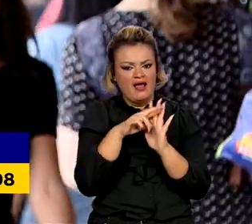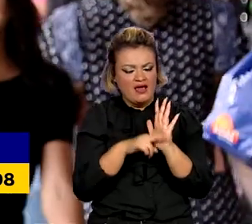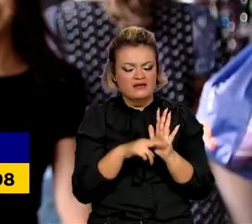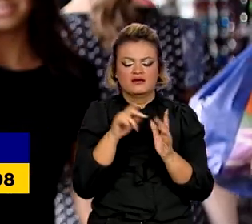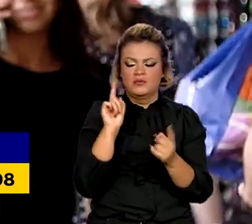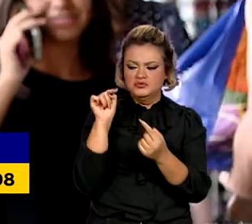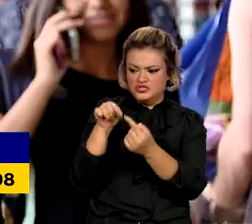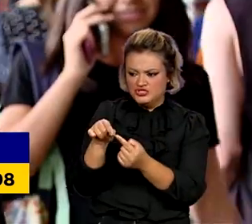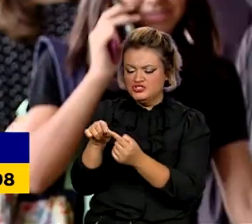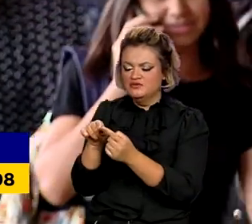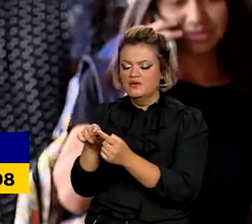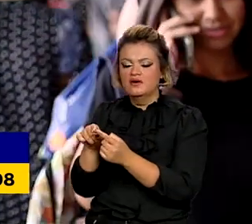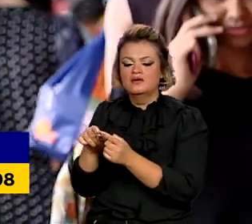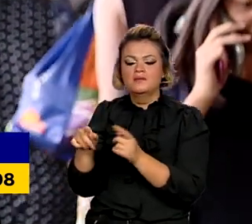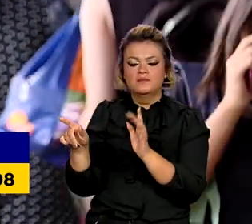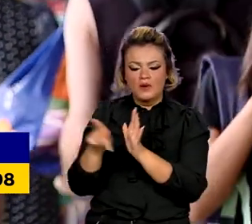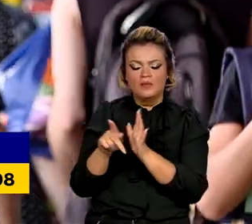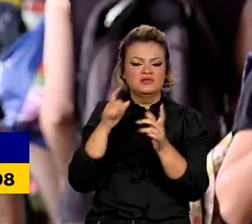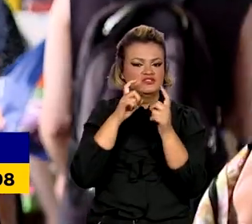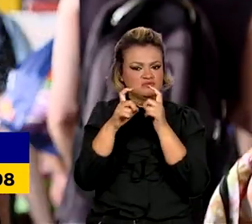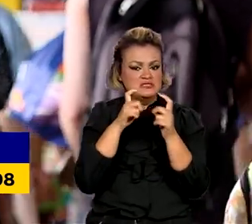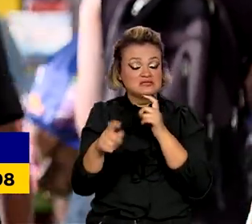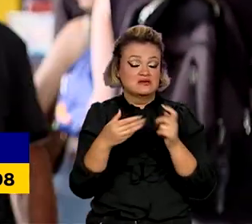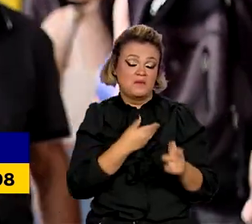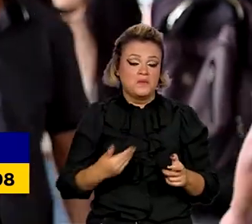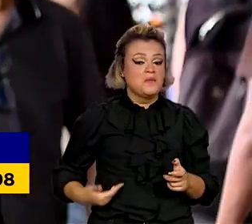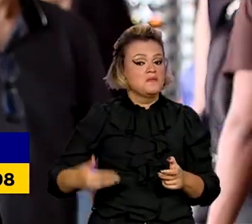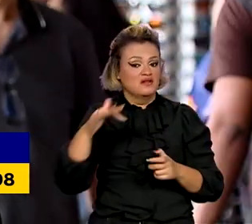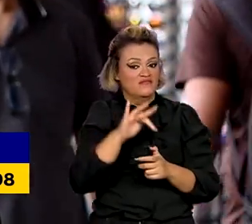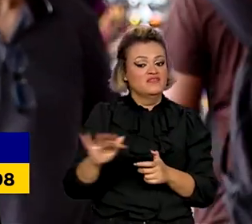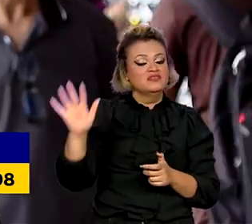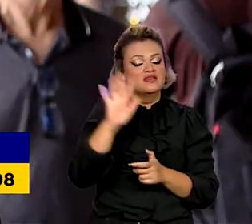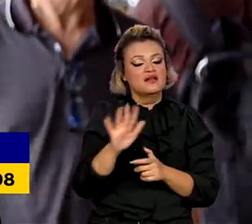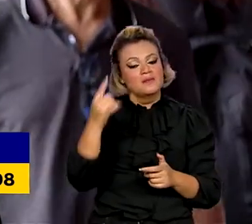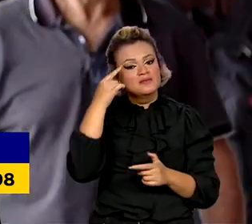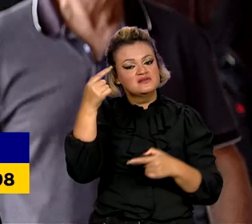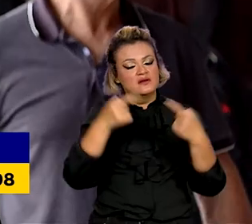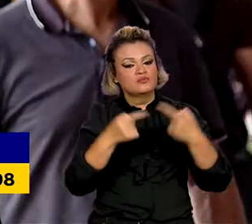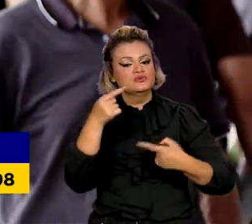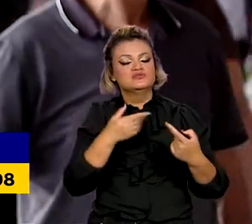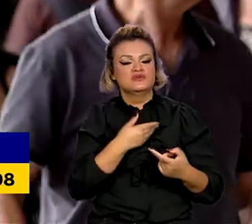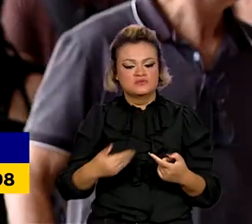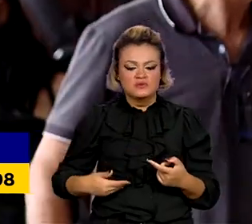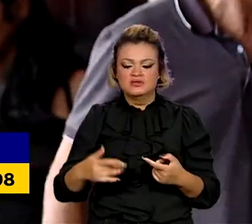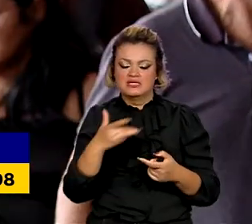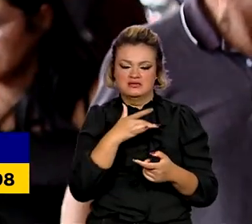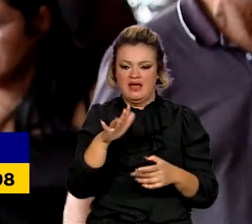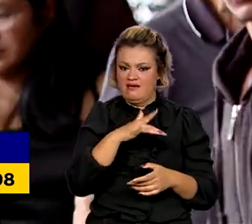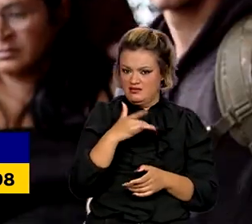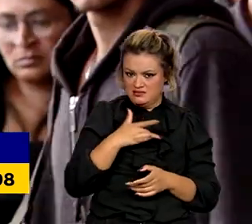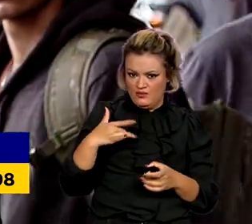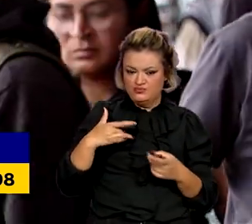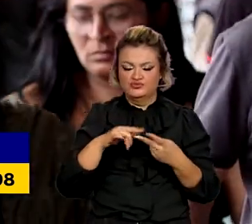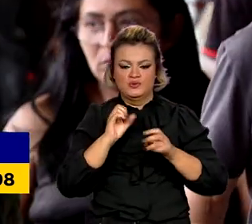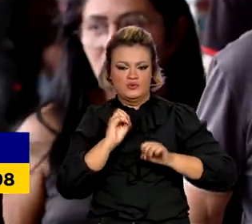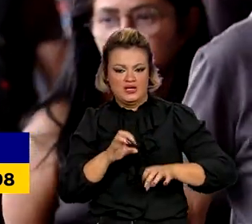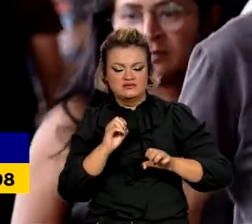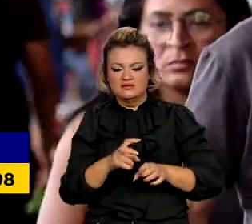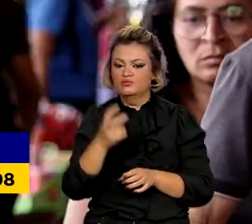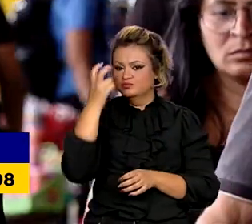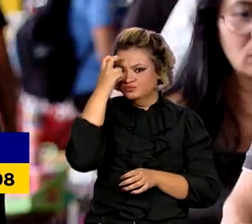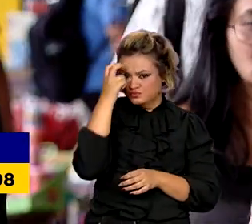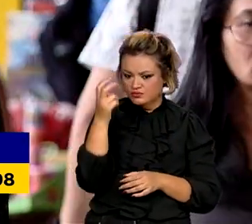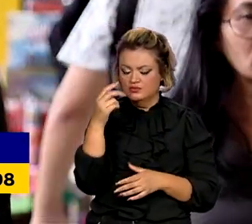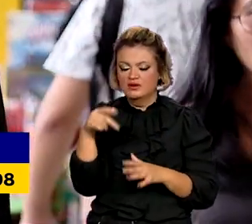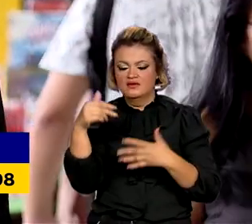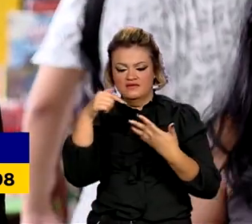objetivos e metas da Administração Pública Federal para as políticas públicas, como saúde, educação, cultura